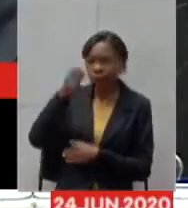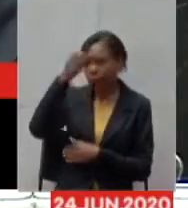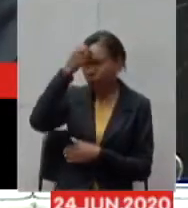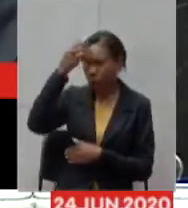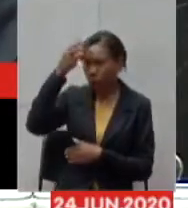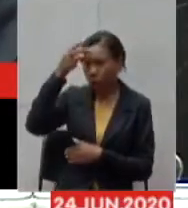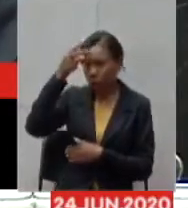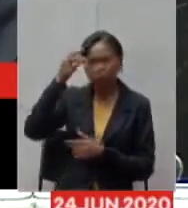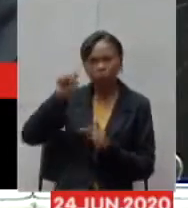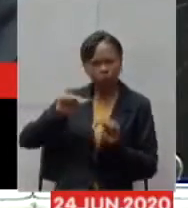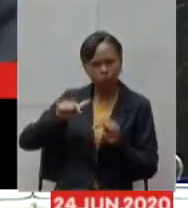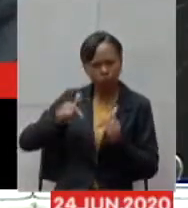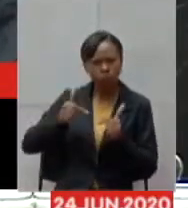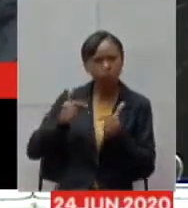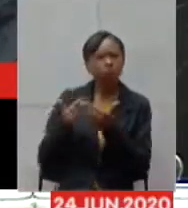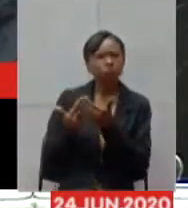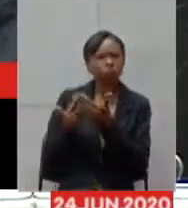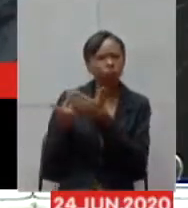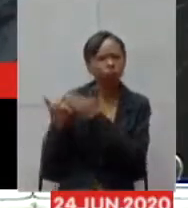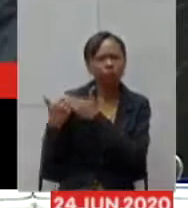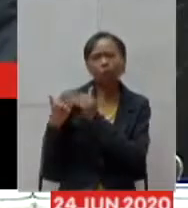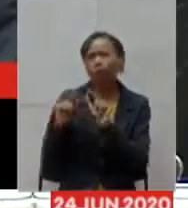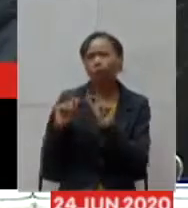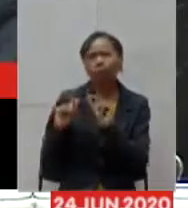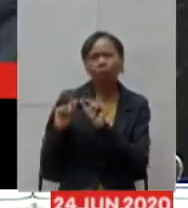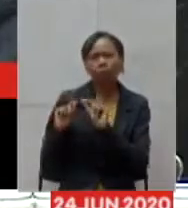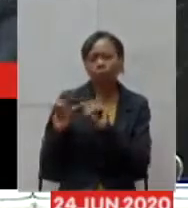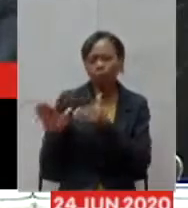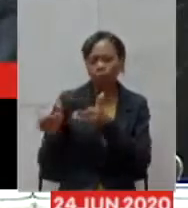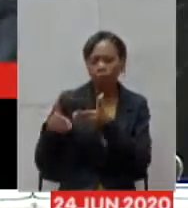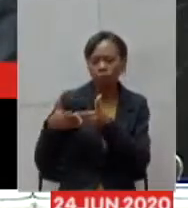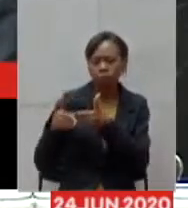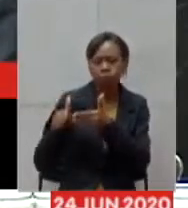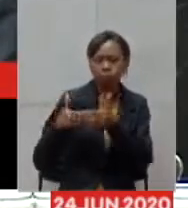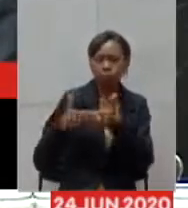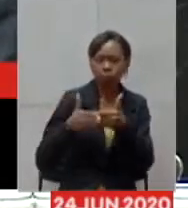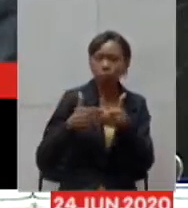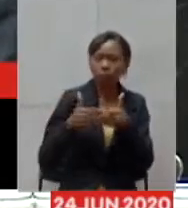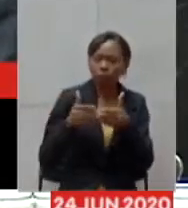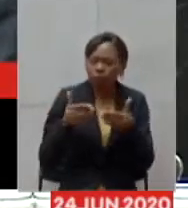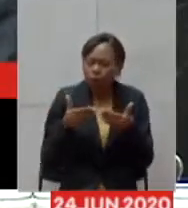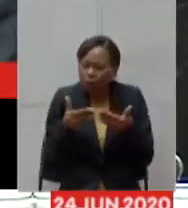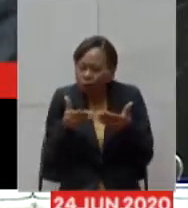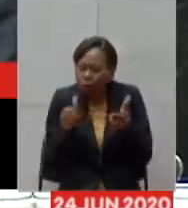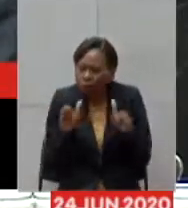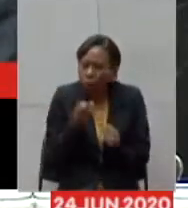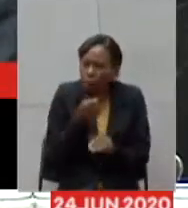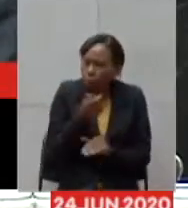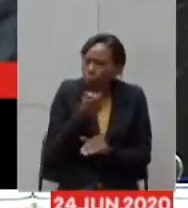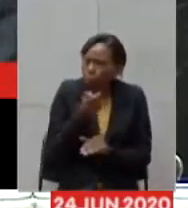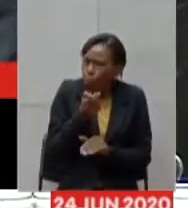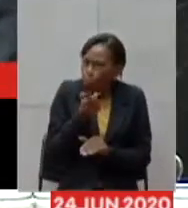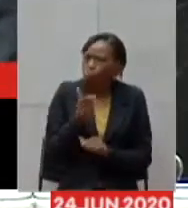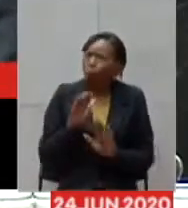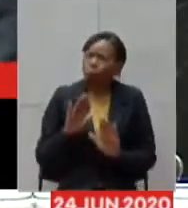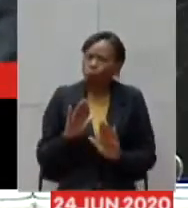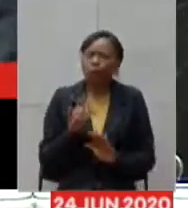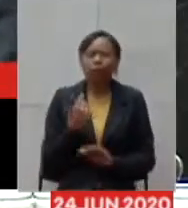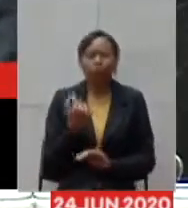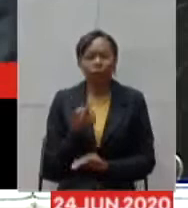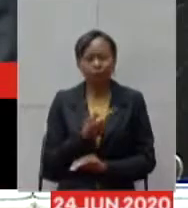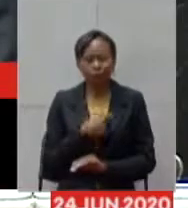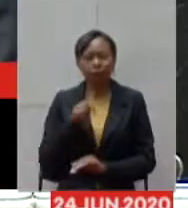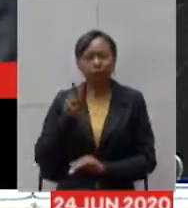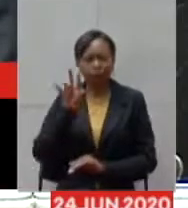tomaram a atitude de reduzir a flexibilização que eles tinham feito lá então eu acho que foi importante a nossa intervenção no Vale do